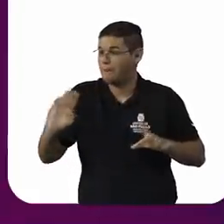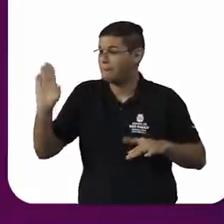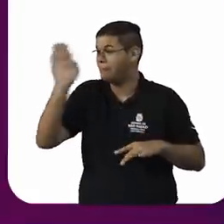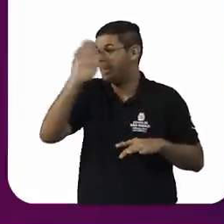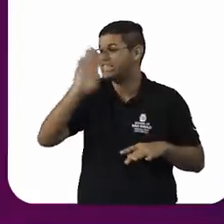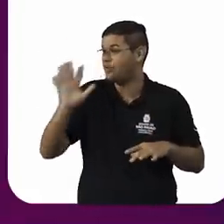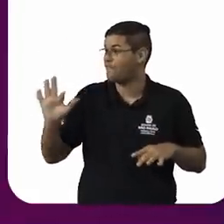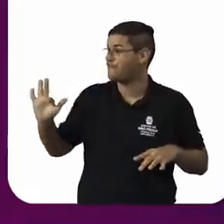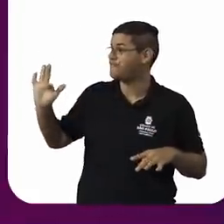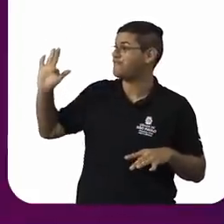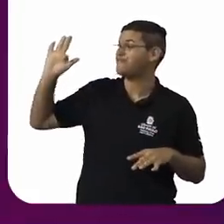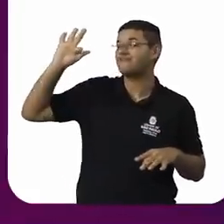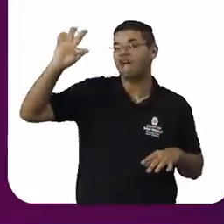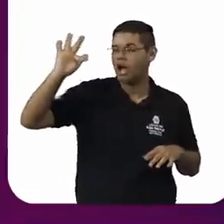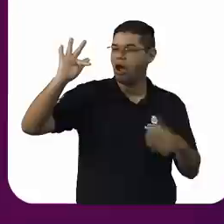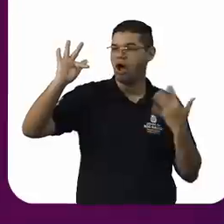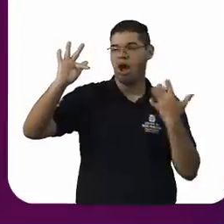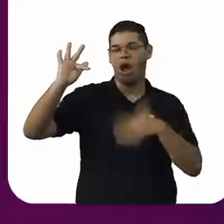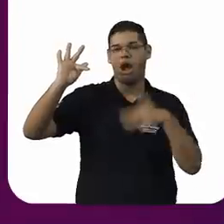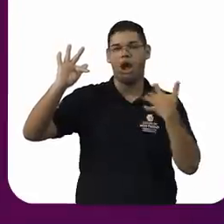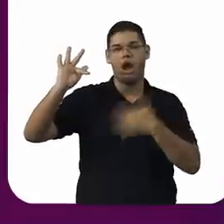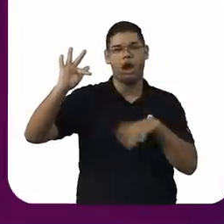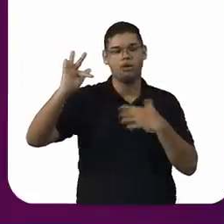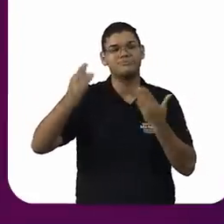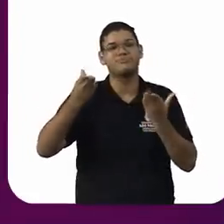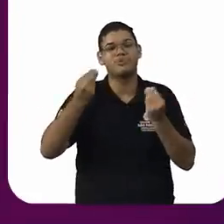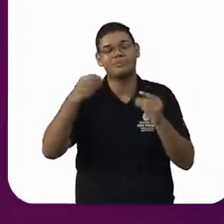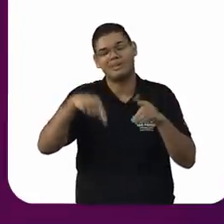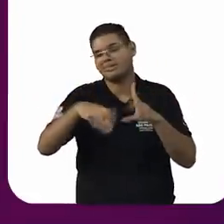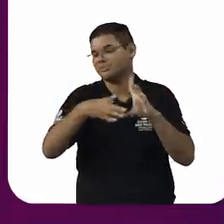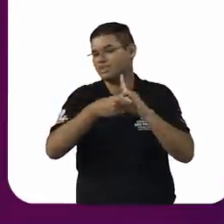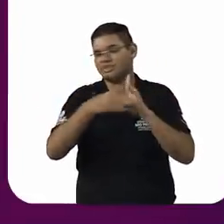dessa corrosão da democracia brasileira.